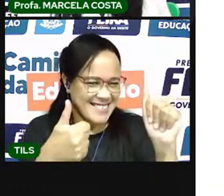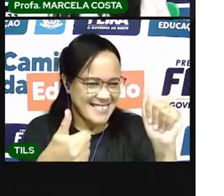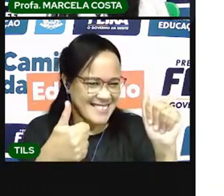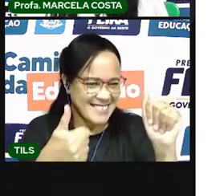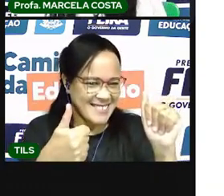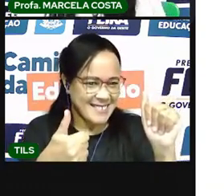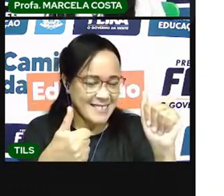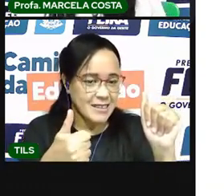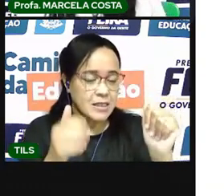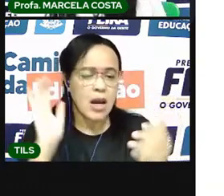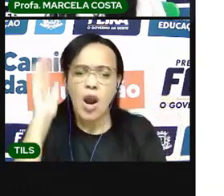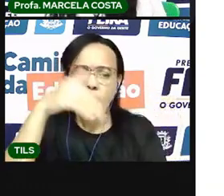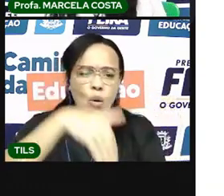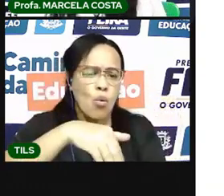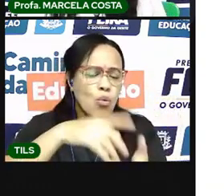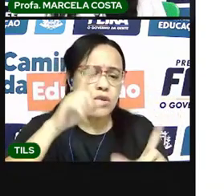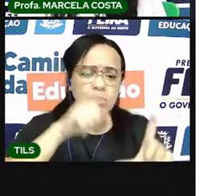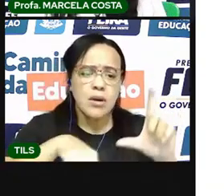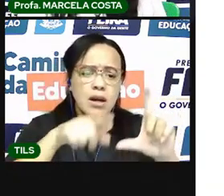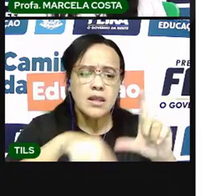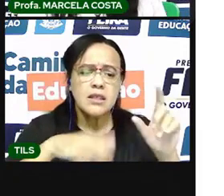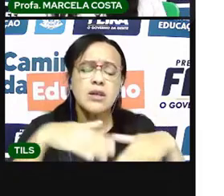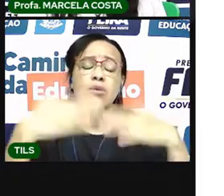E qual é a última letra?